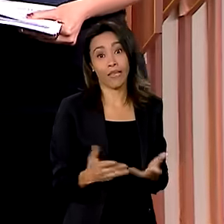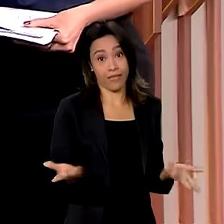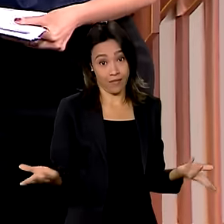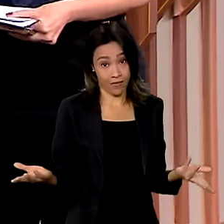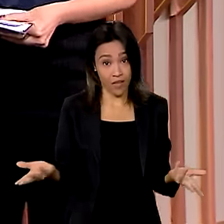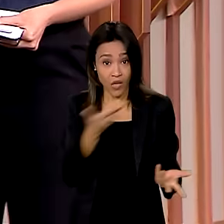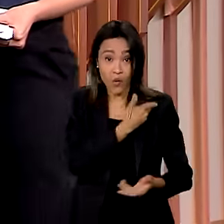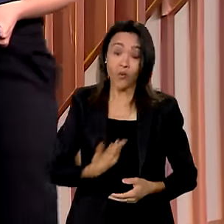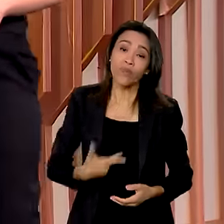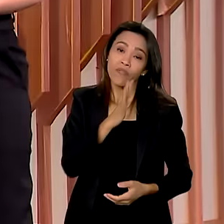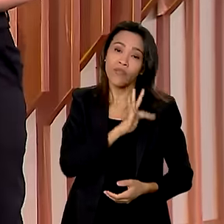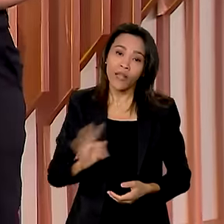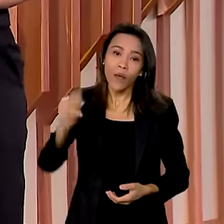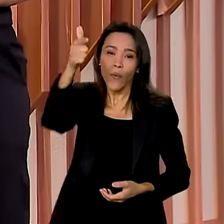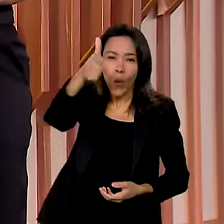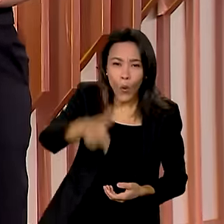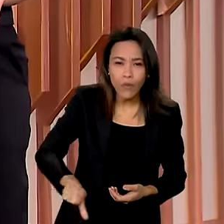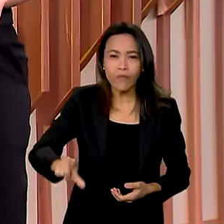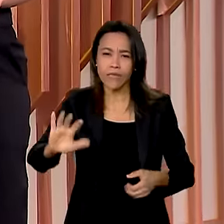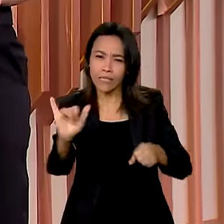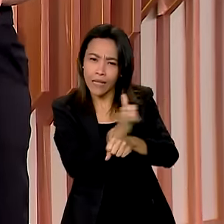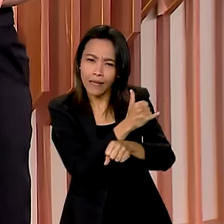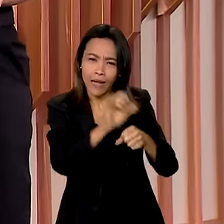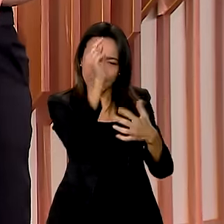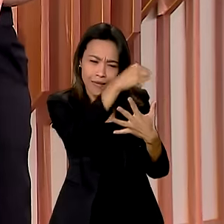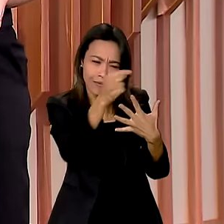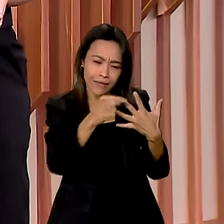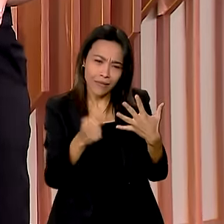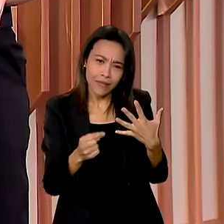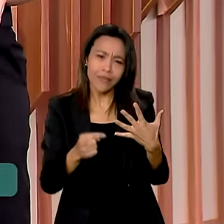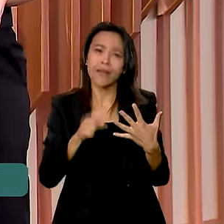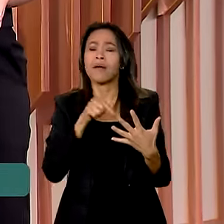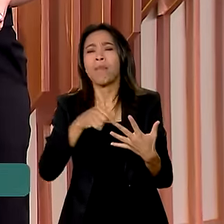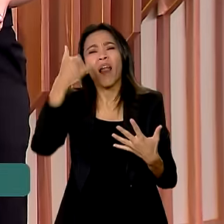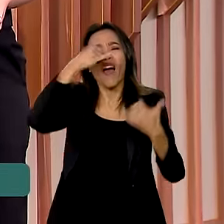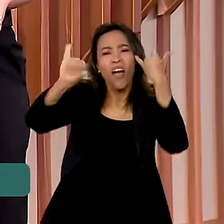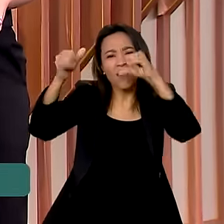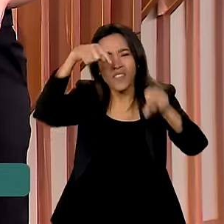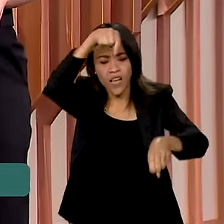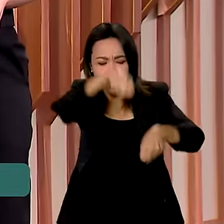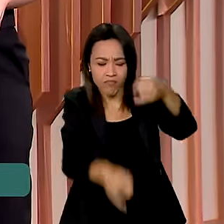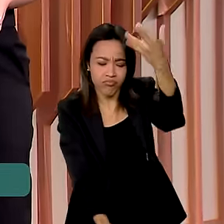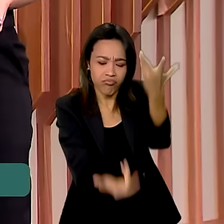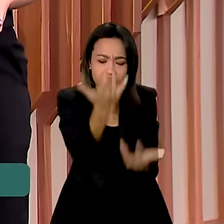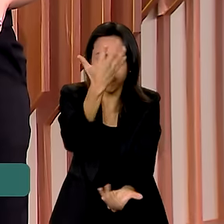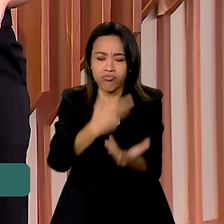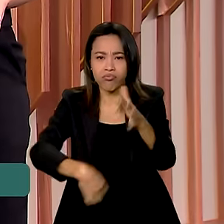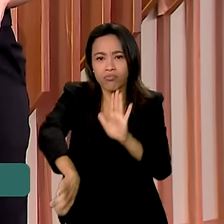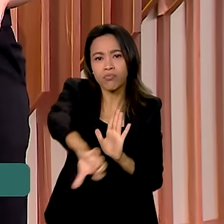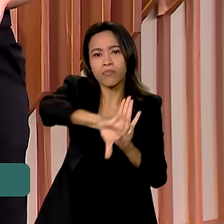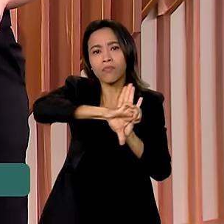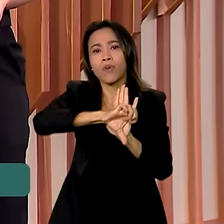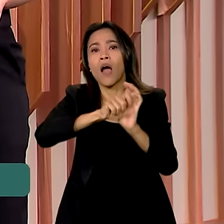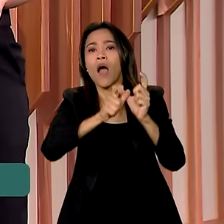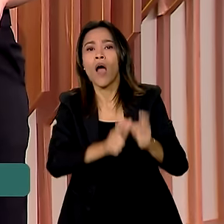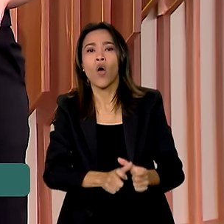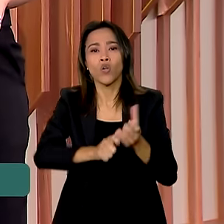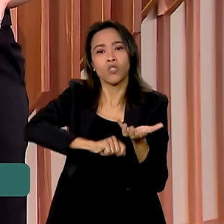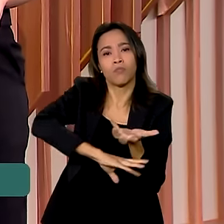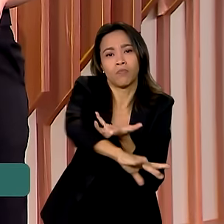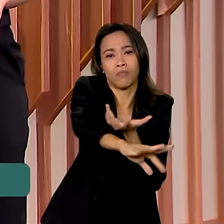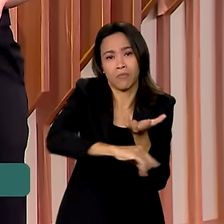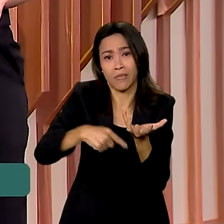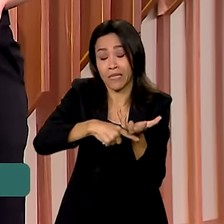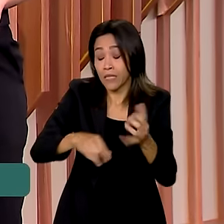olha, e o governo federal reforça as ações de combate a incêndios criminosos no Pantanal. O bioma enfrenta a maior